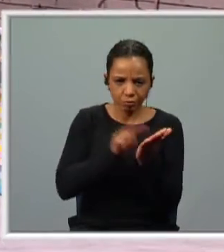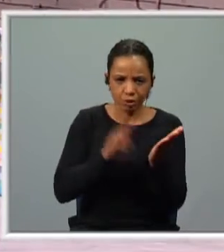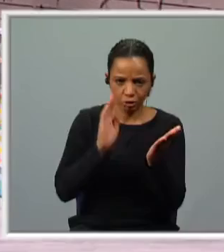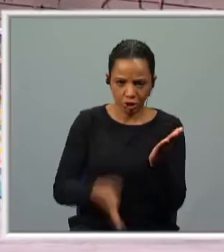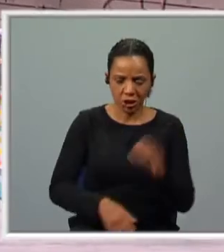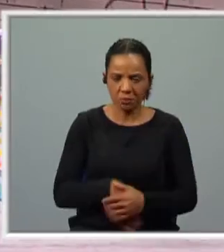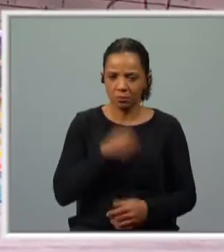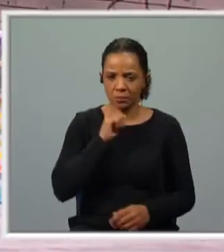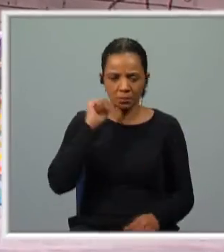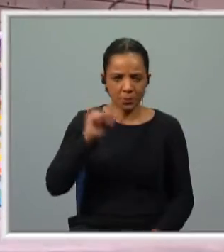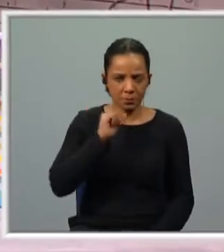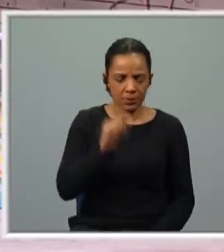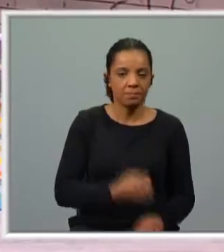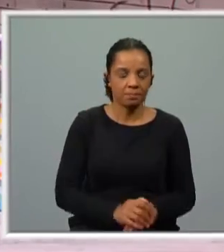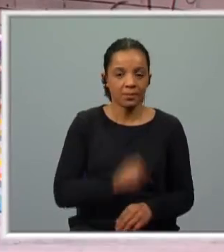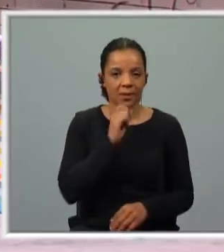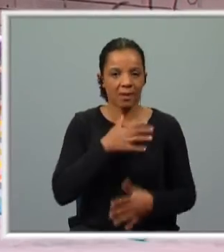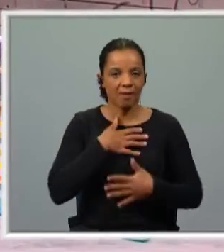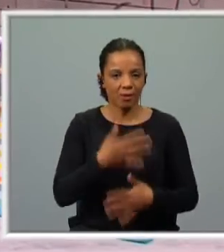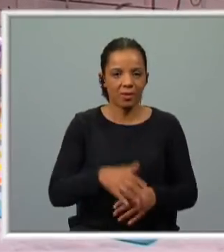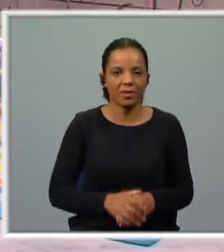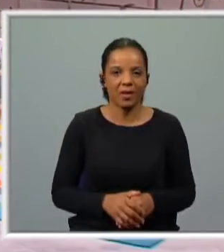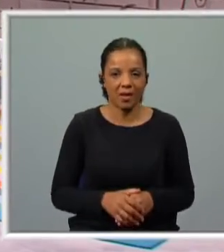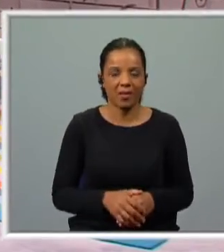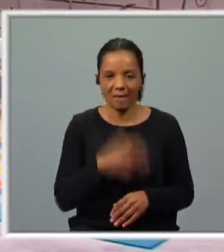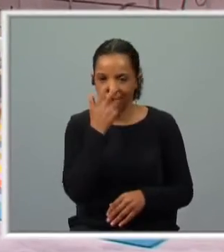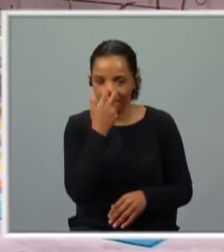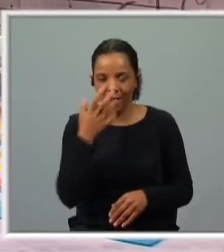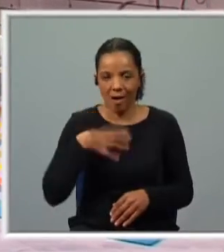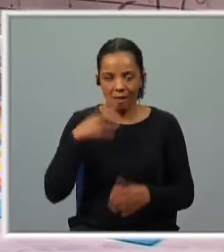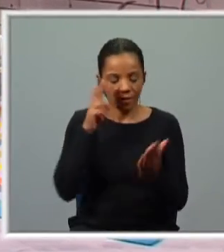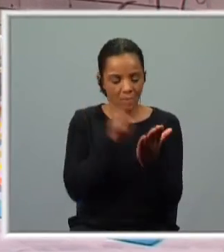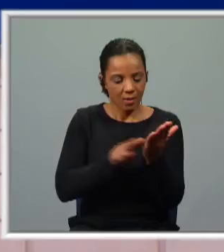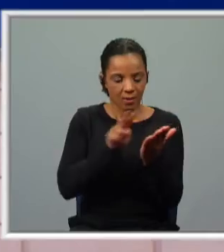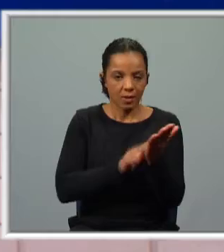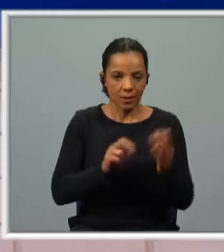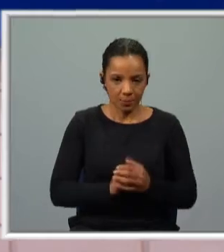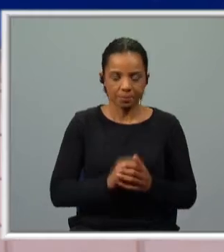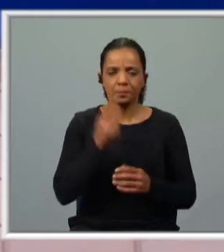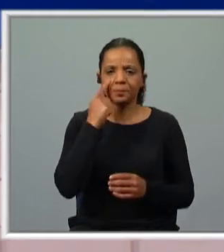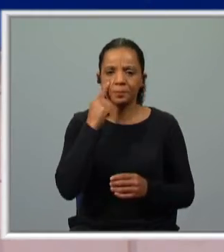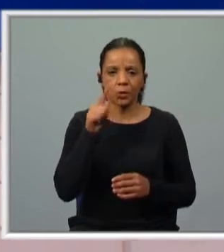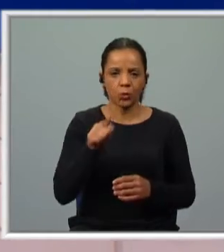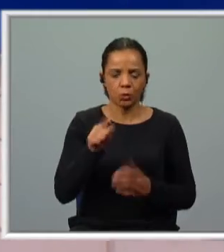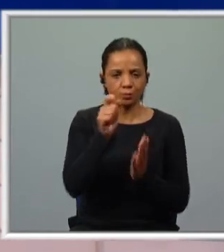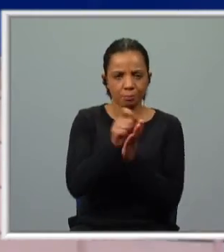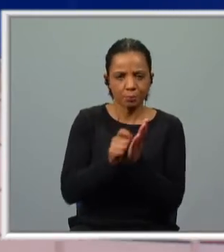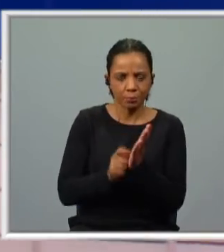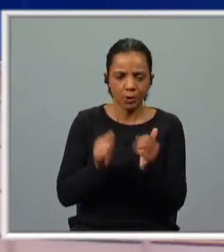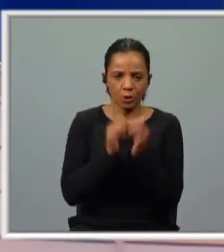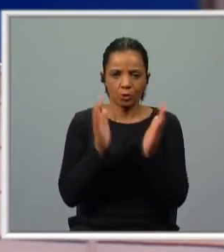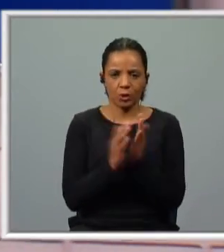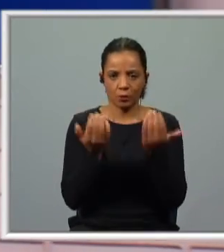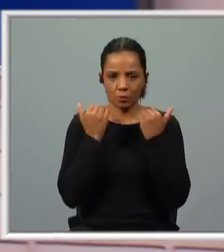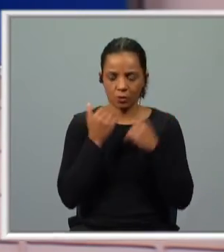Se calhar ainda não. E vais ficar cheio de vontade ou ficar cheio de vontade de o fazer. Então vamos ver se conseguiste registrar todas as